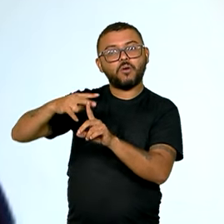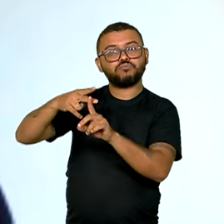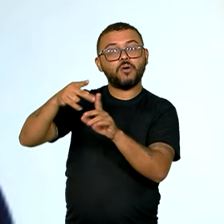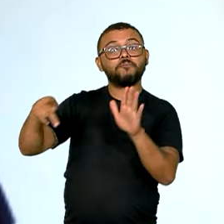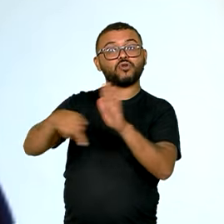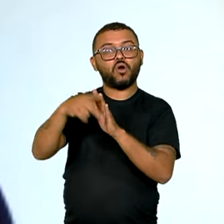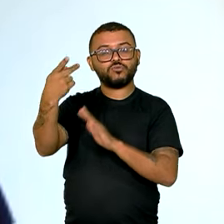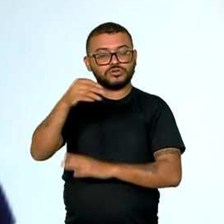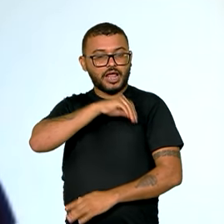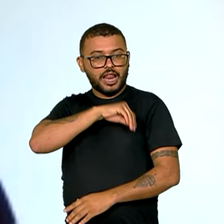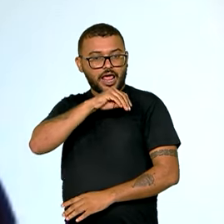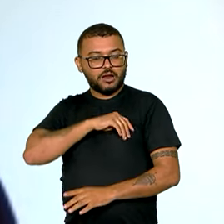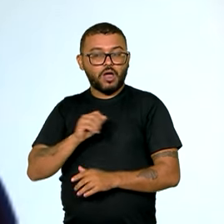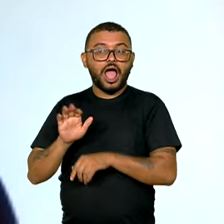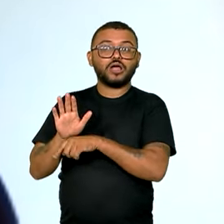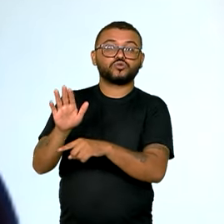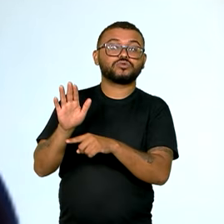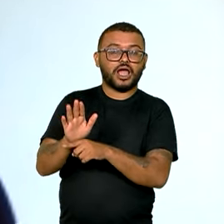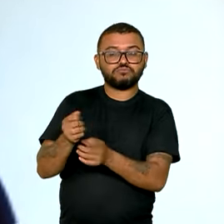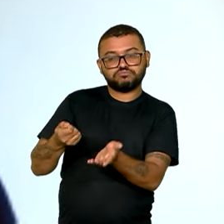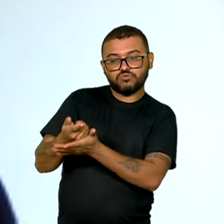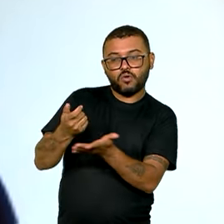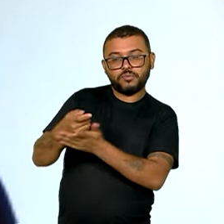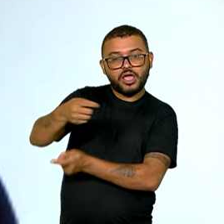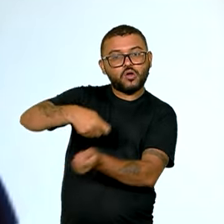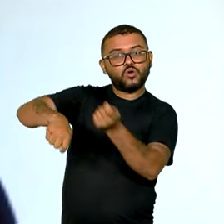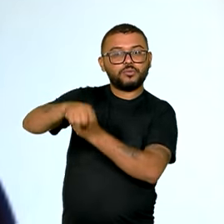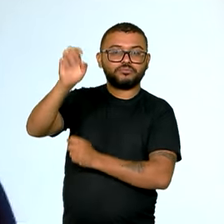que o salário mínimo tem na economia brasileira. Obrigado. Obrigado. Obrigado. Obrigado.